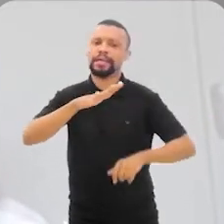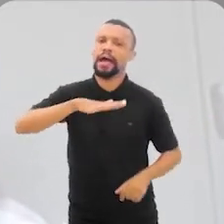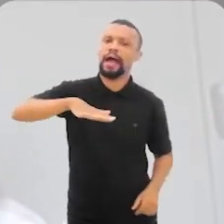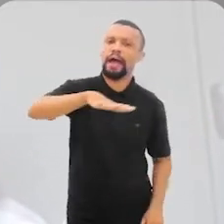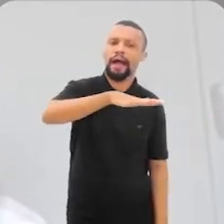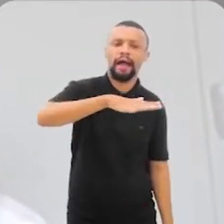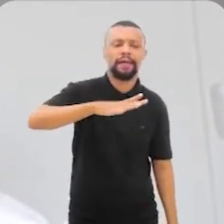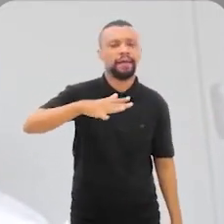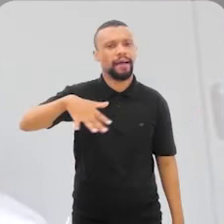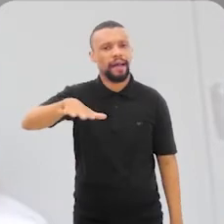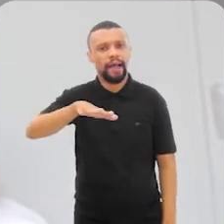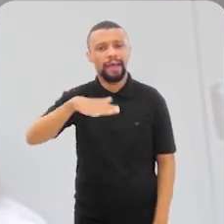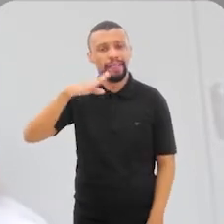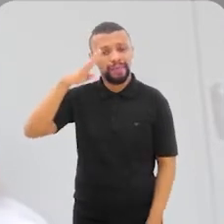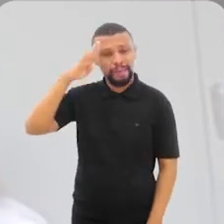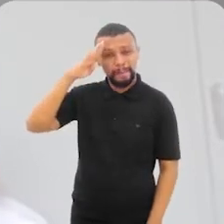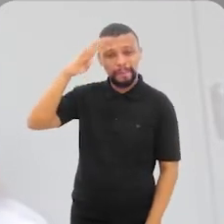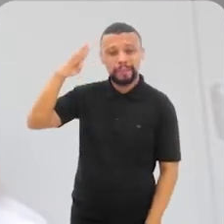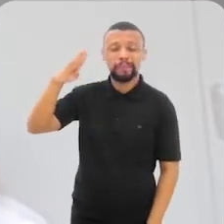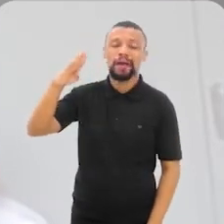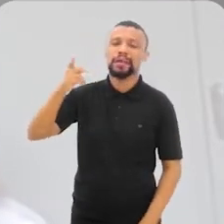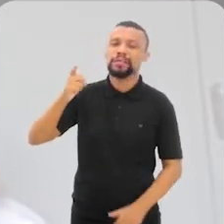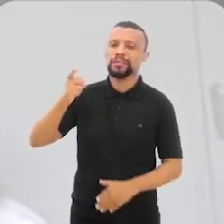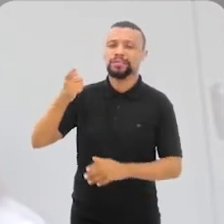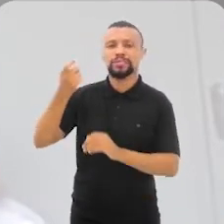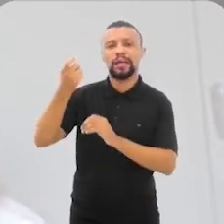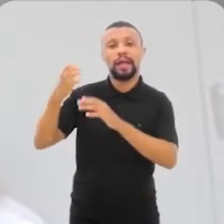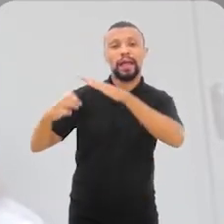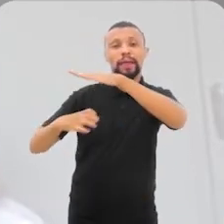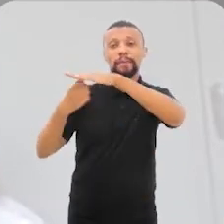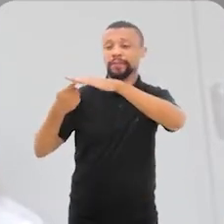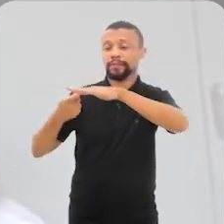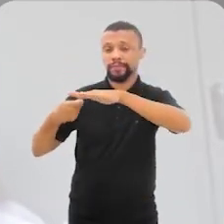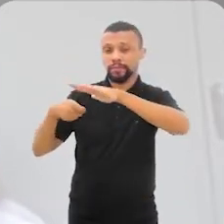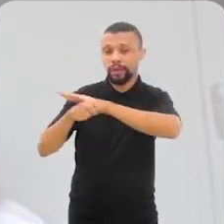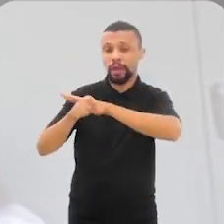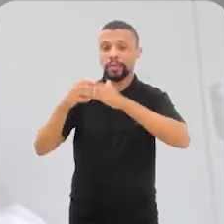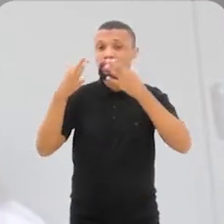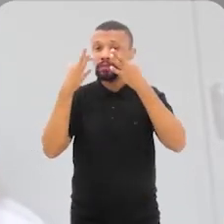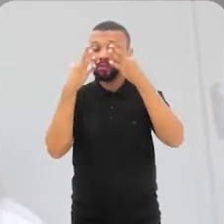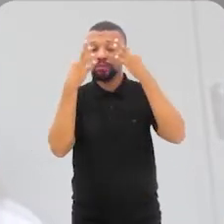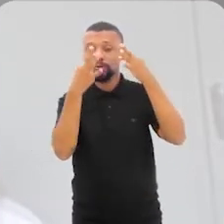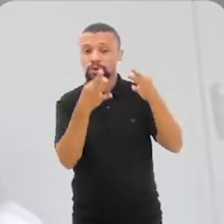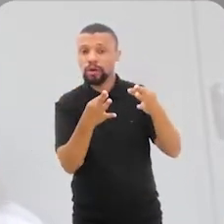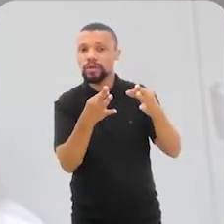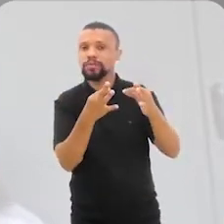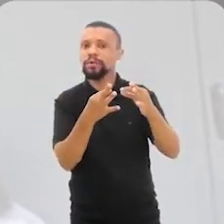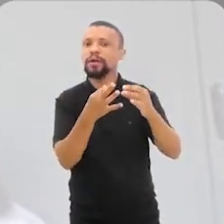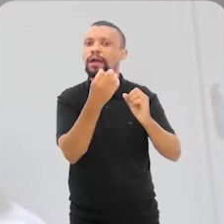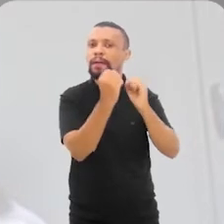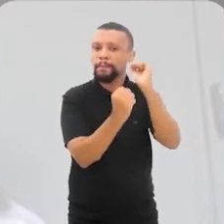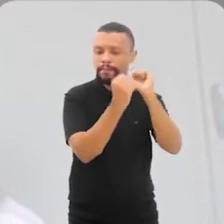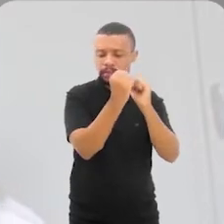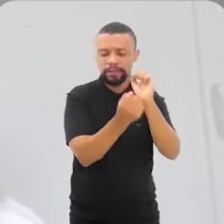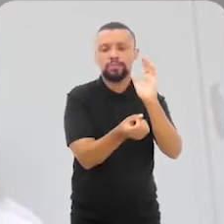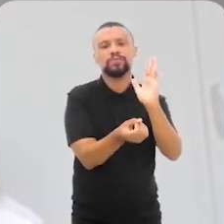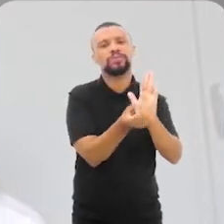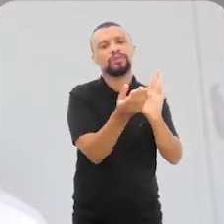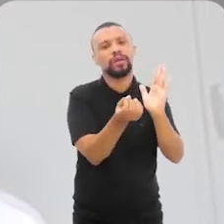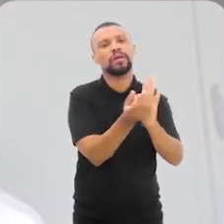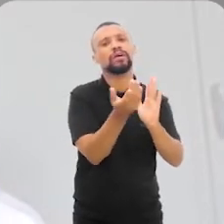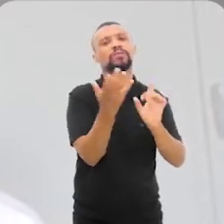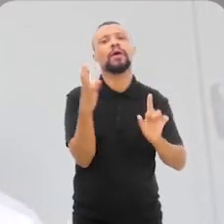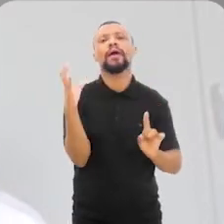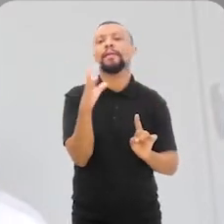né? Desde as grandes organizações investidoras que estão olhando para empresas que estão gerando impacto, né?